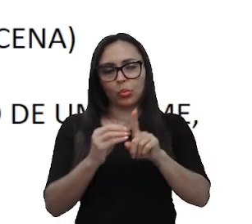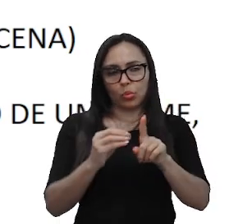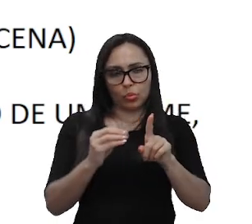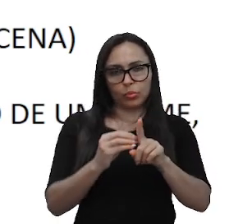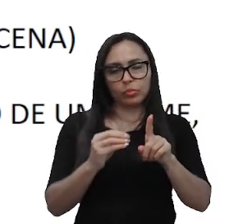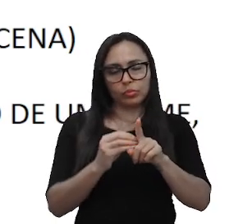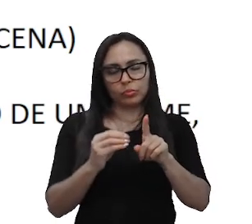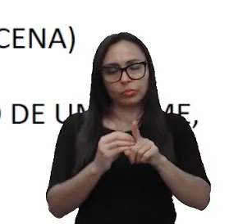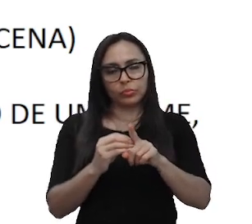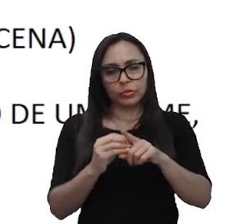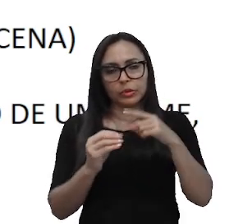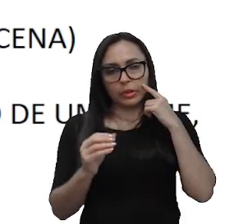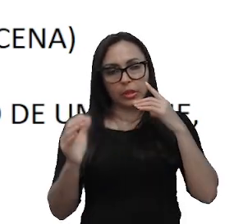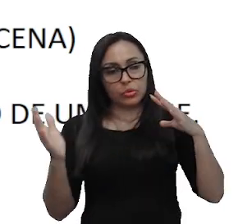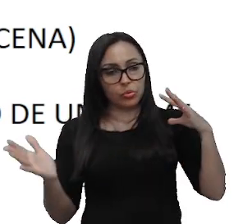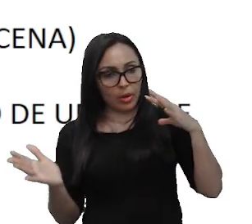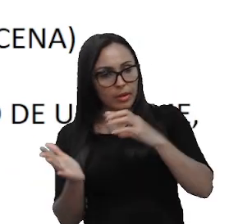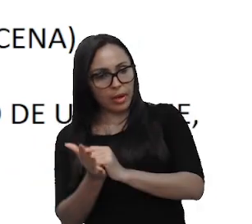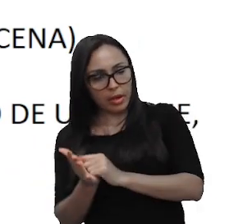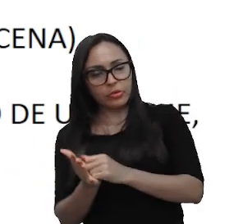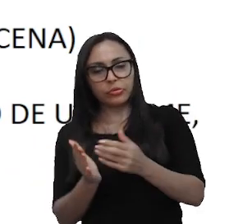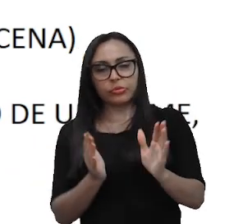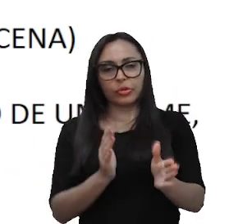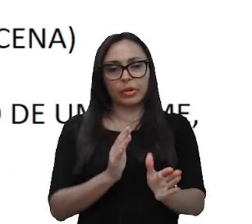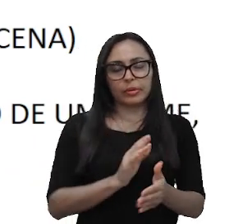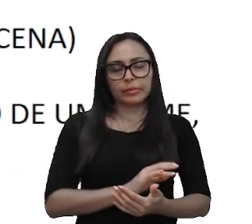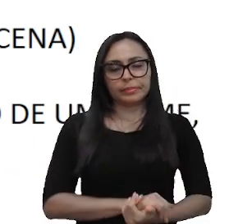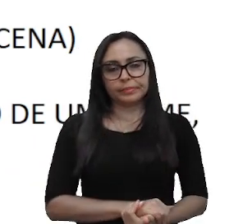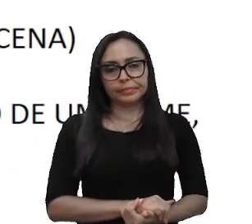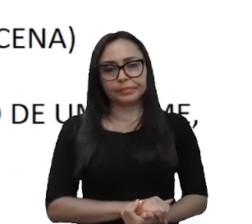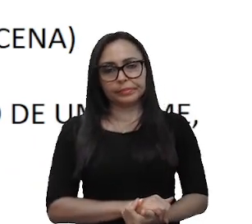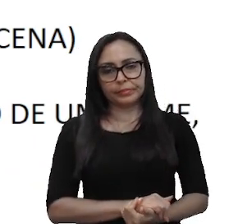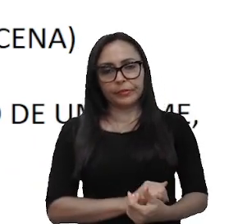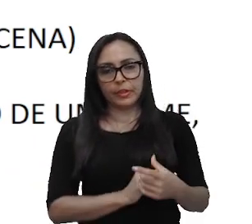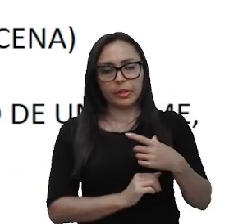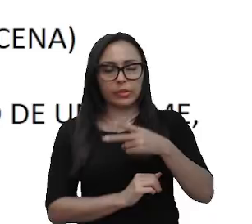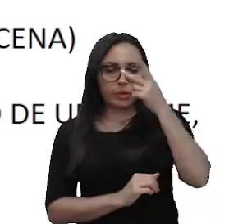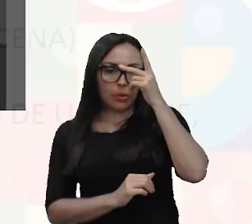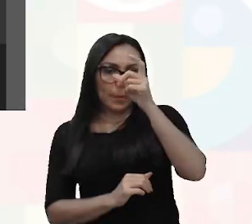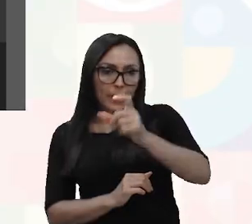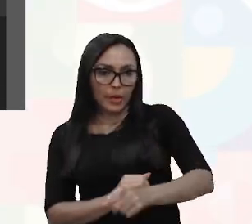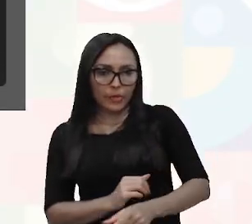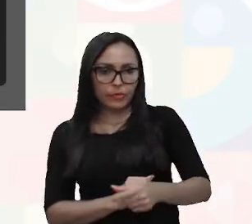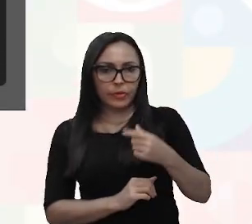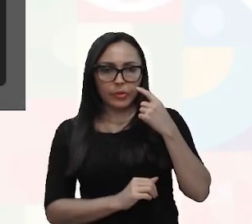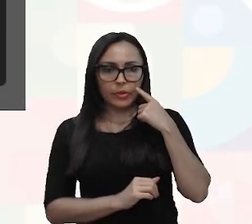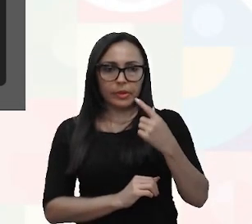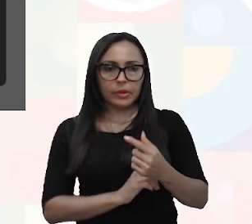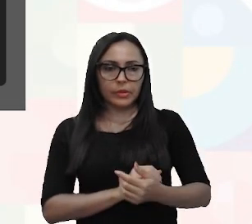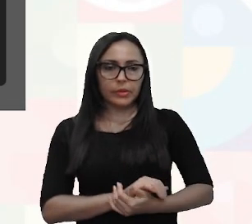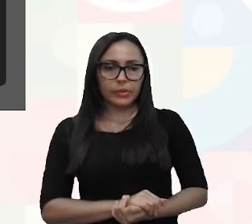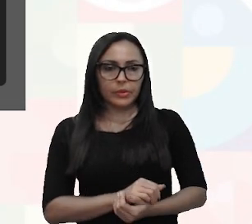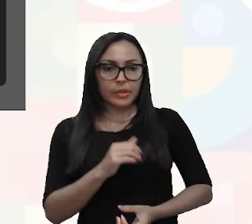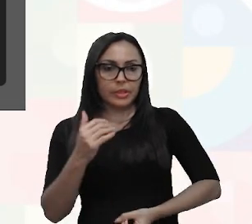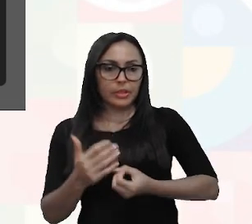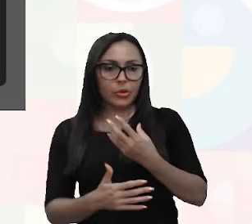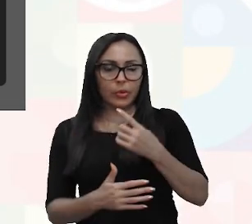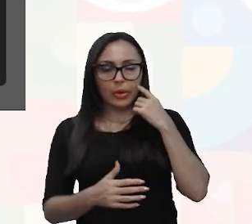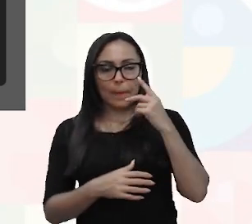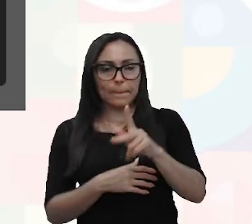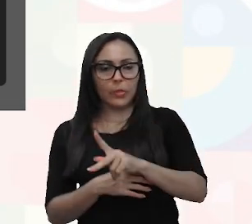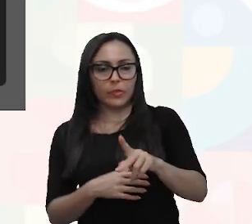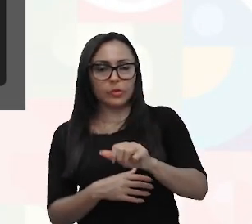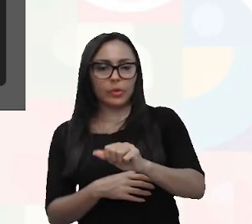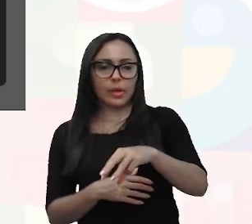fez aí o seu cadastro no Celtics, e aí você tem o seu perfil aqui, no caso aqui, ó, eu criei uma aqui, professora Amanda